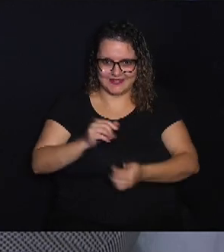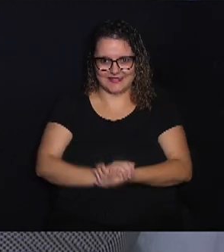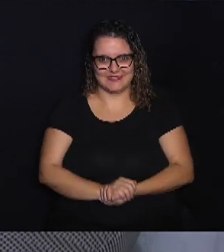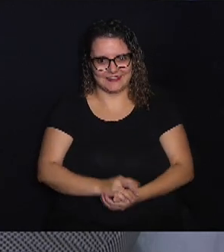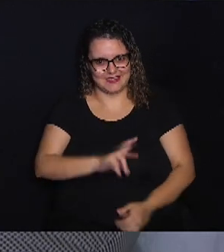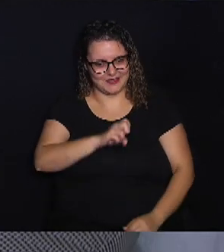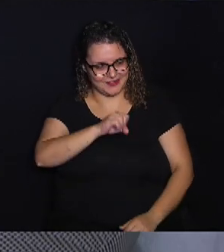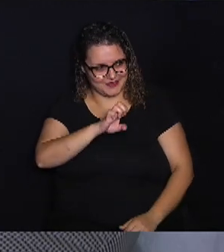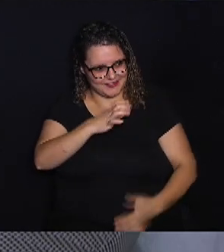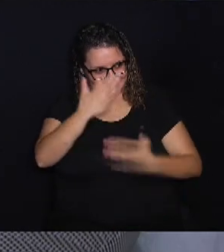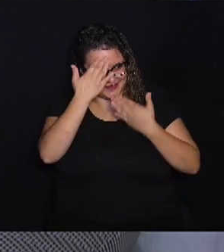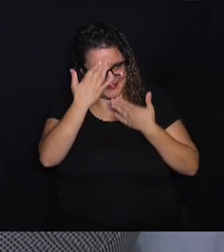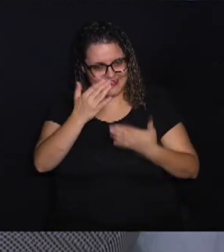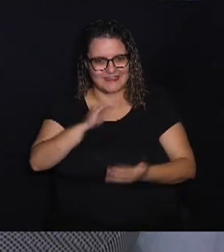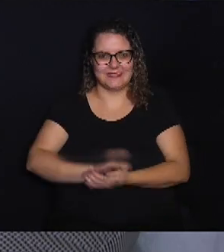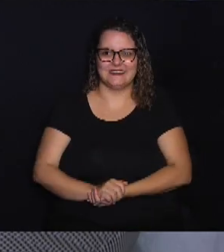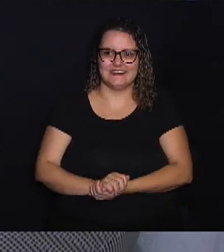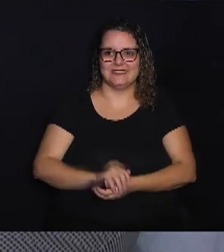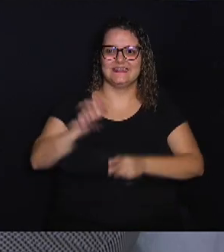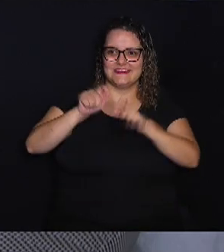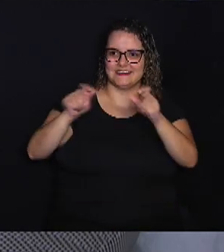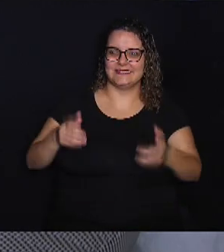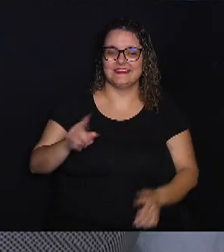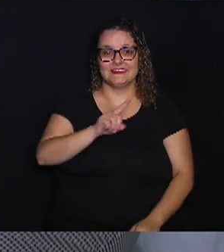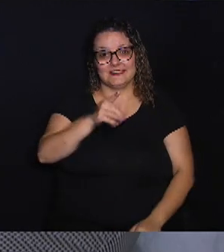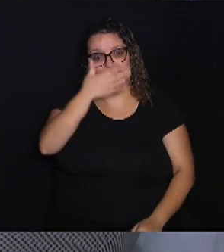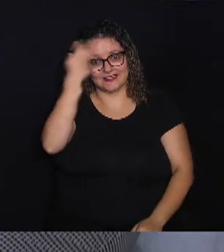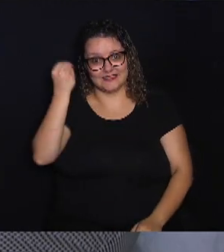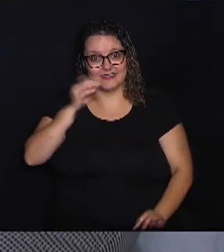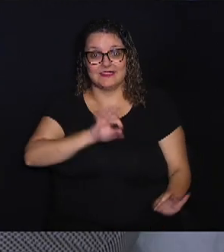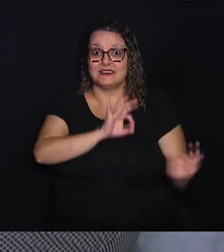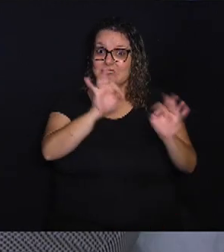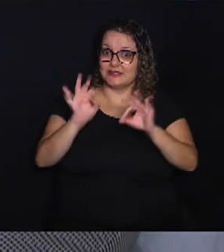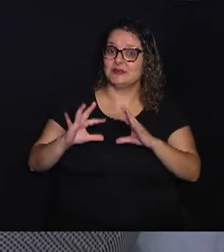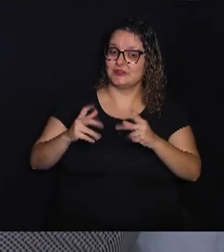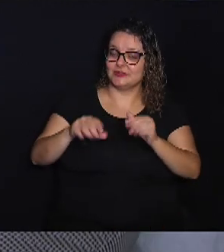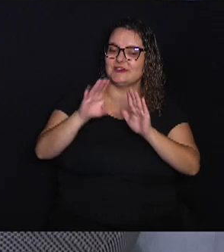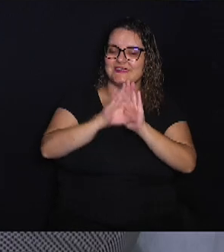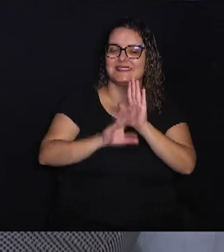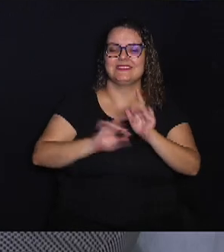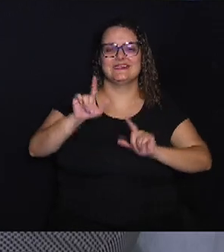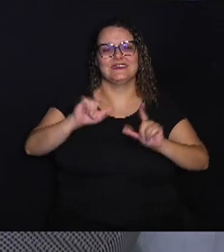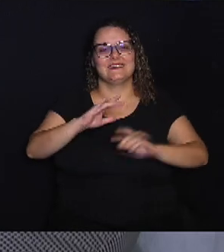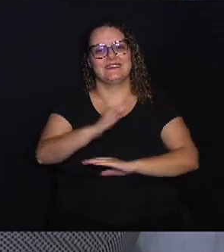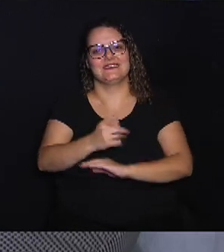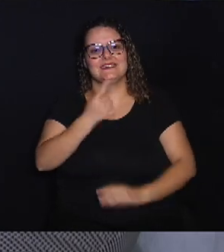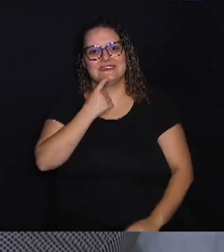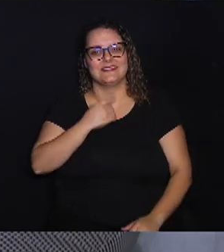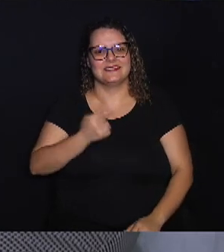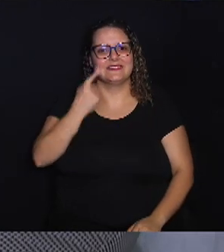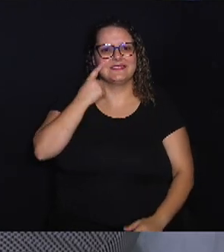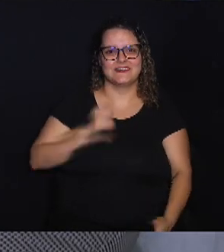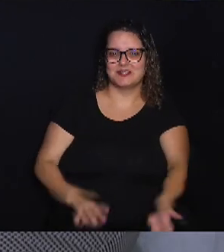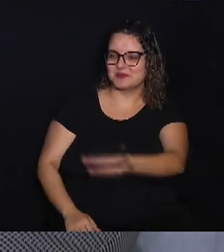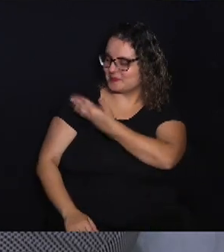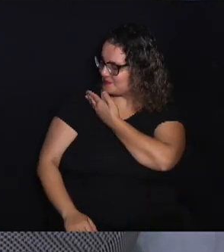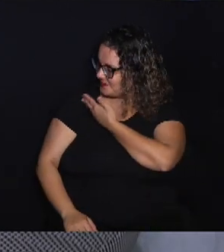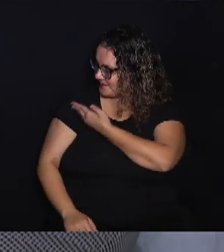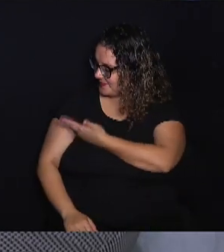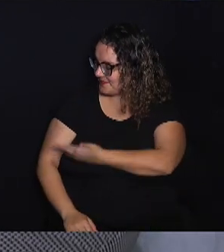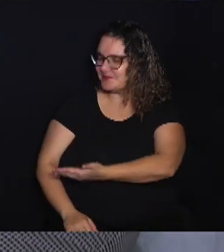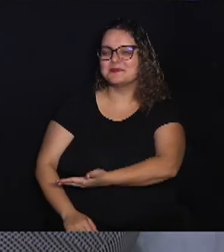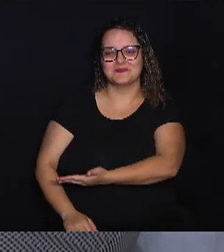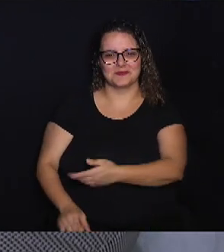Rosi, obrigado mais uma vez. E, pessoal, não se esqueçam de acompanhar toda a programação da TV Câmara Campinas no YouTube TV Câmara Campinas